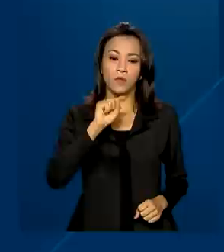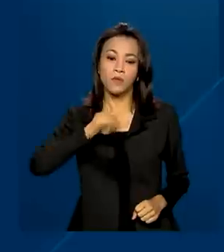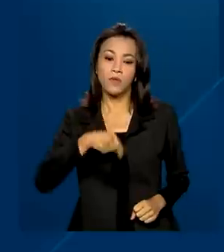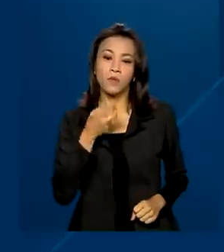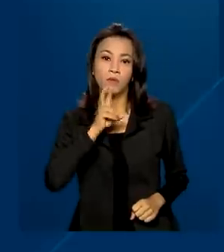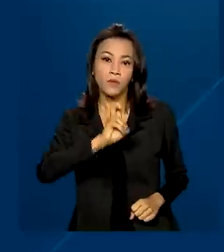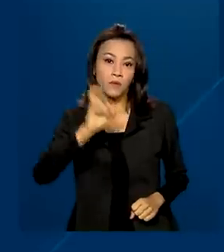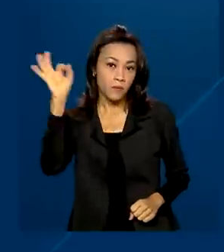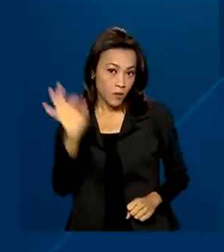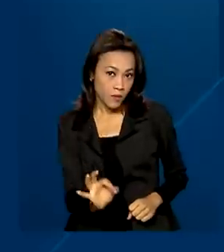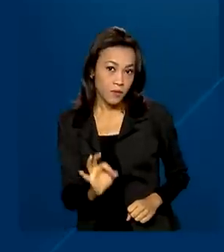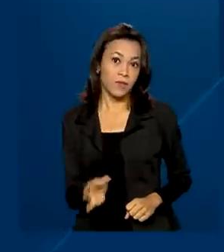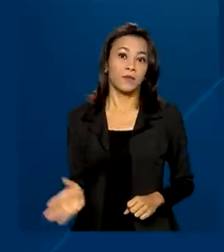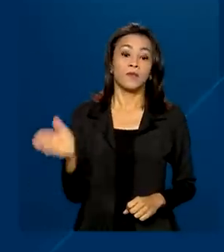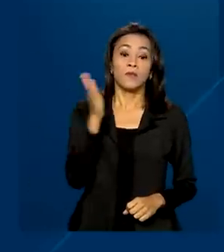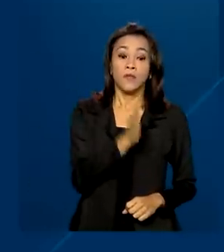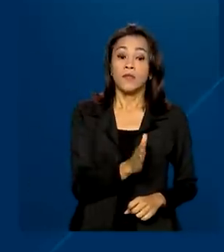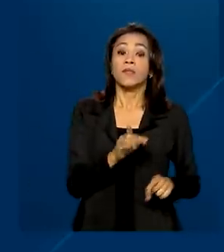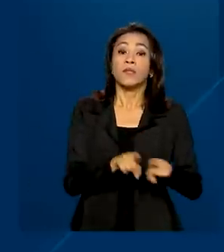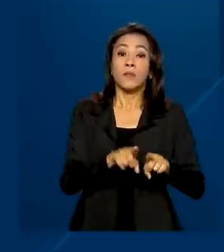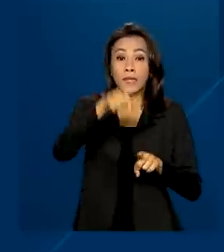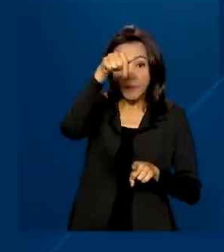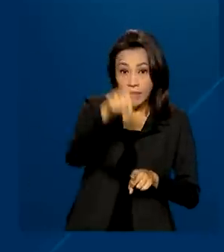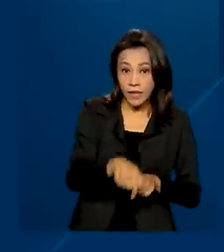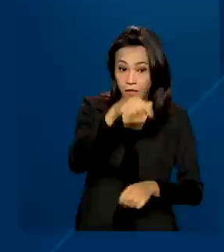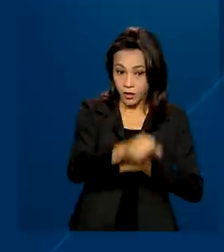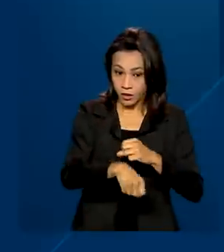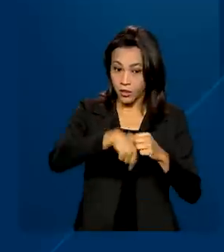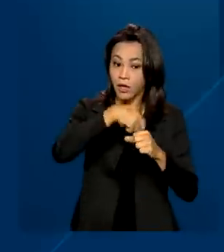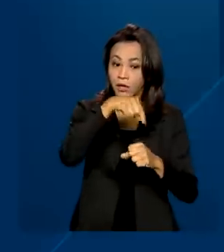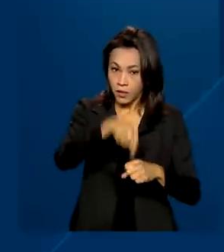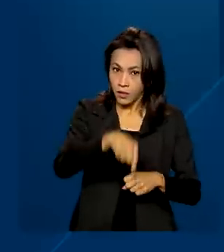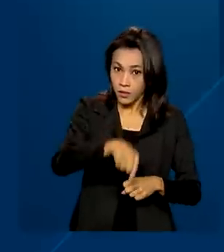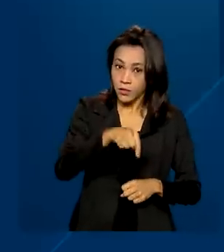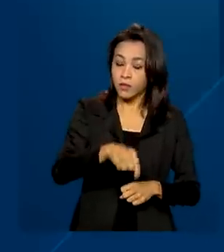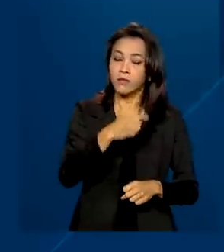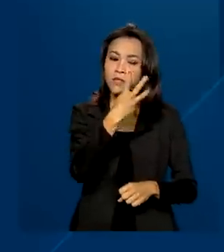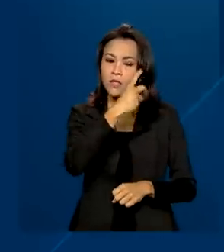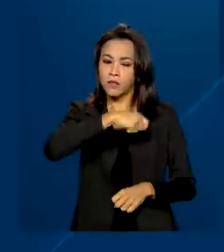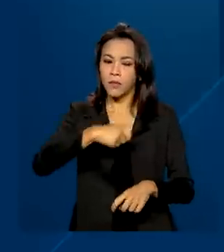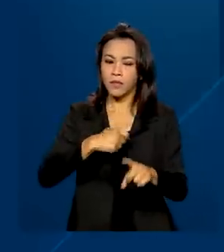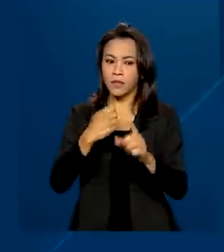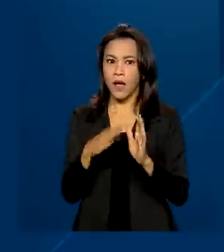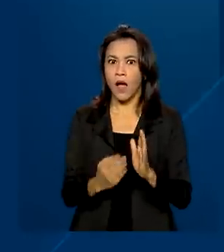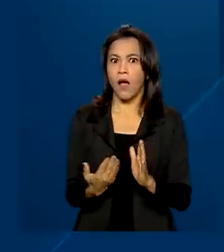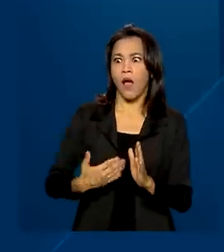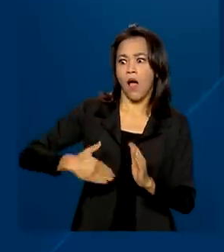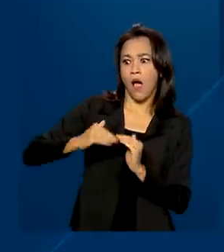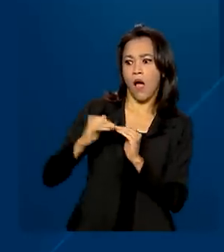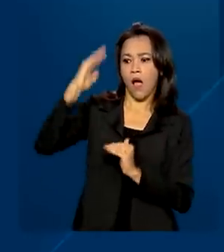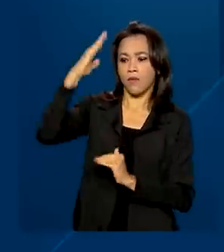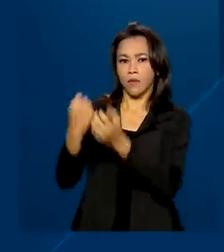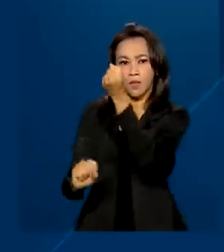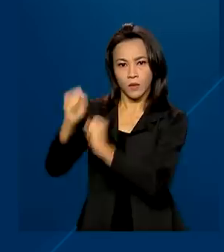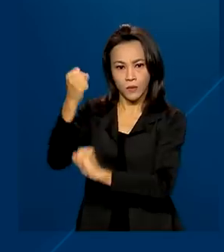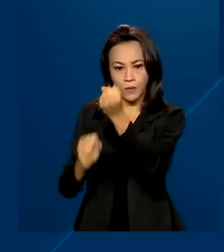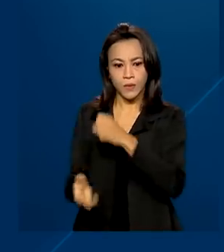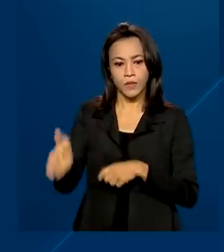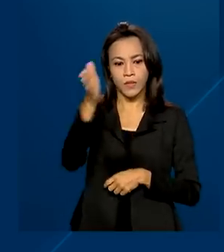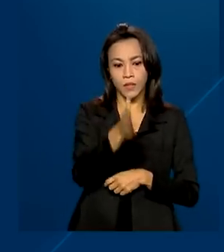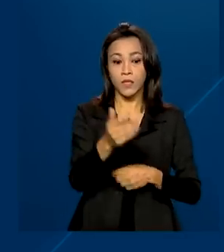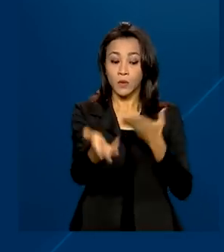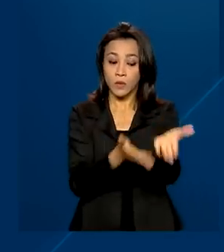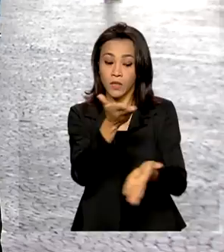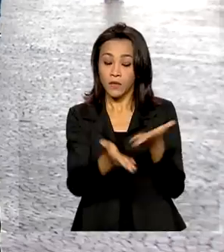Frente ao primeiro trimestre deste ano, as maiores altas foram registradas na indústria, nos serviços e na